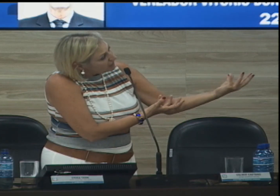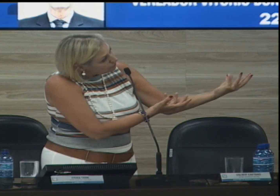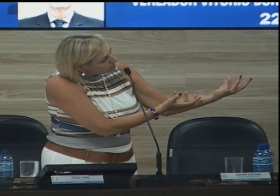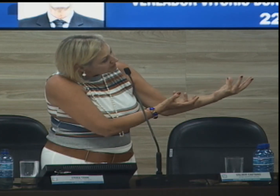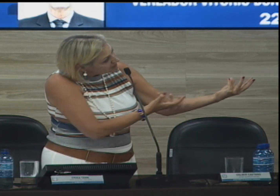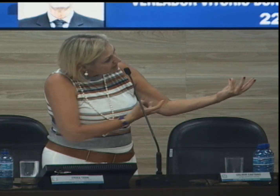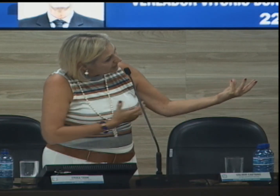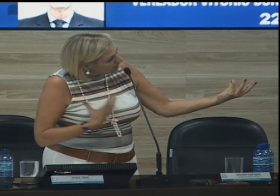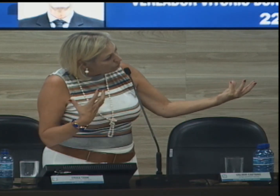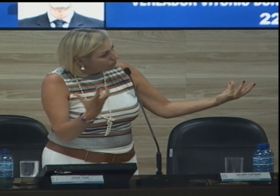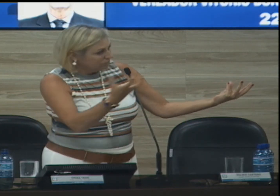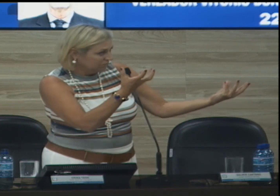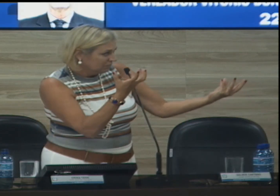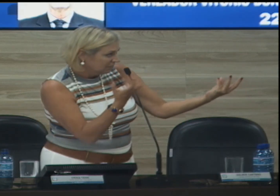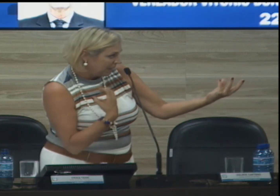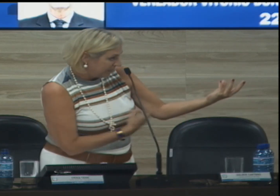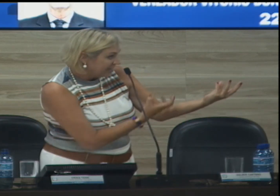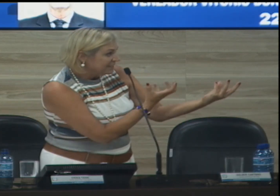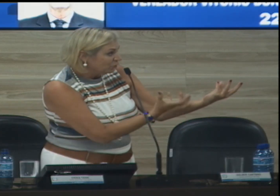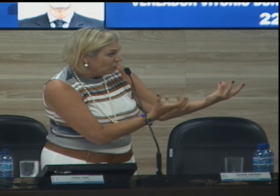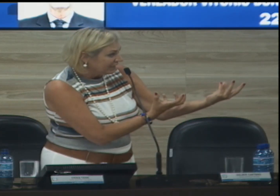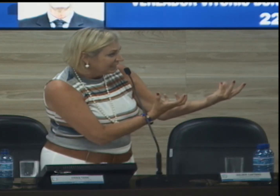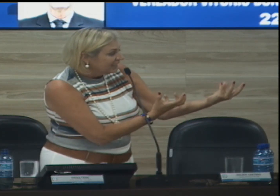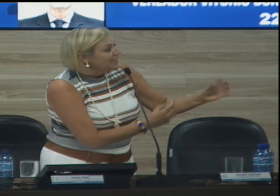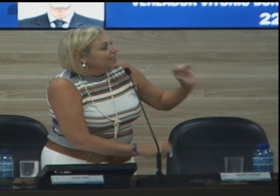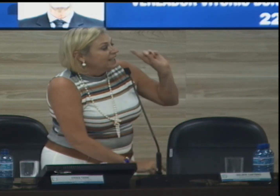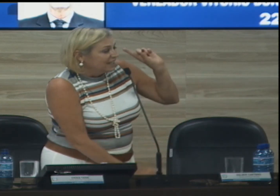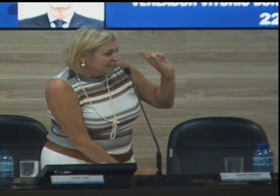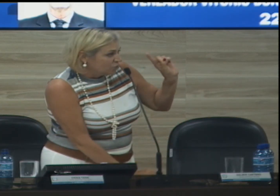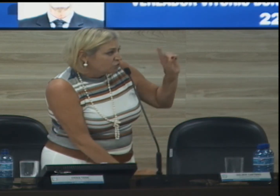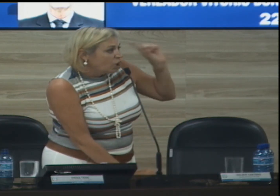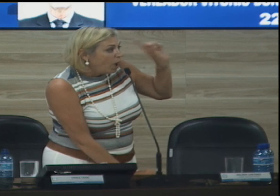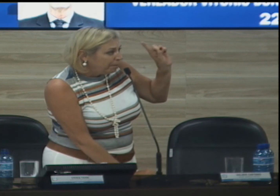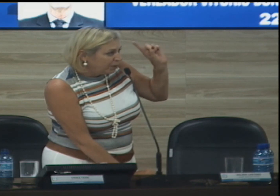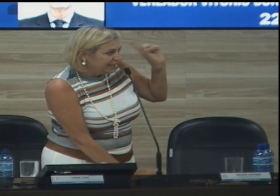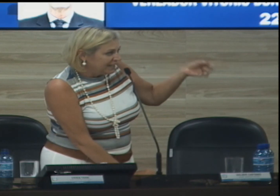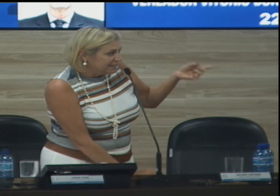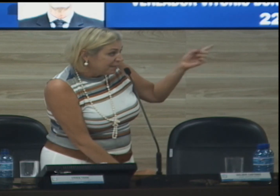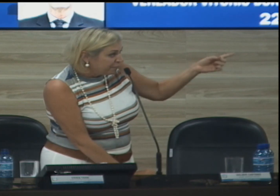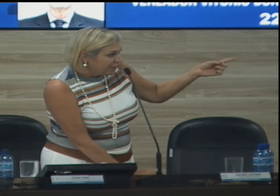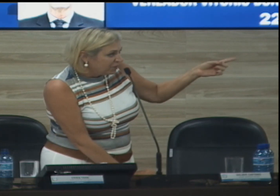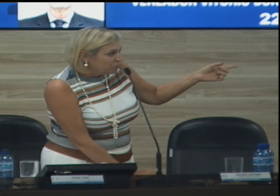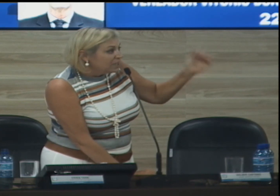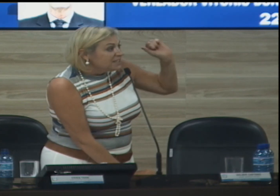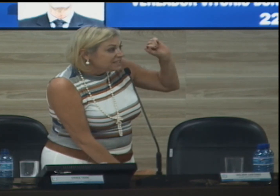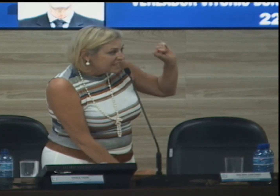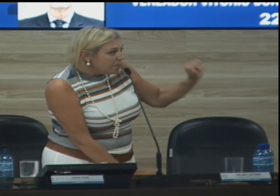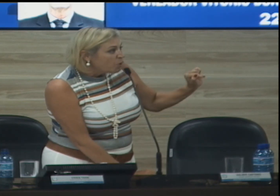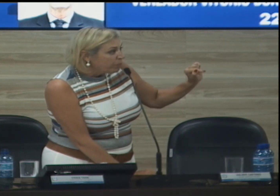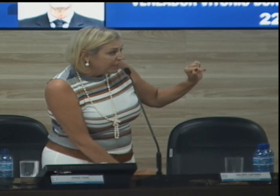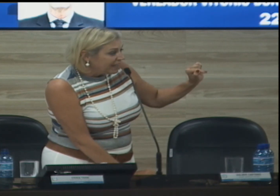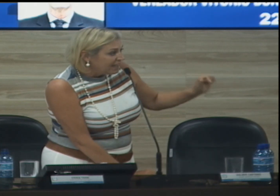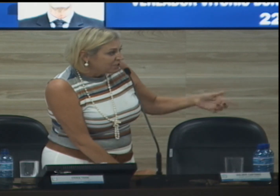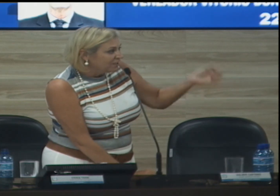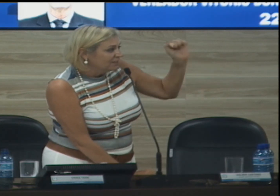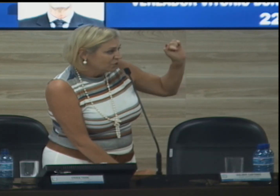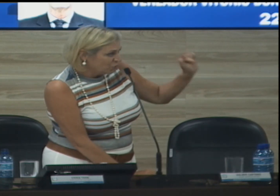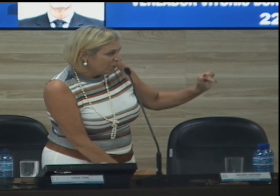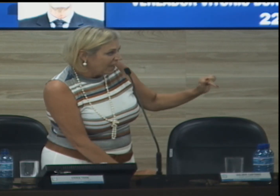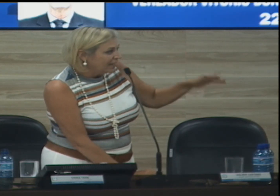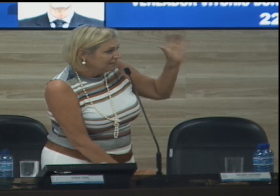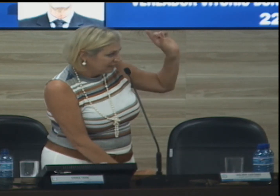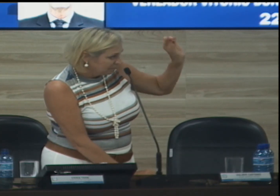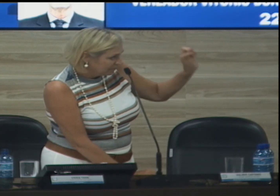parte que avança ao praça toda isso só poderá ser feito se a mobilidade